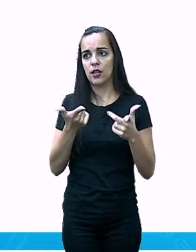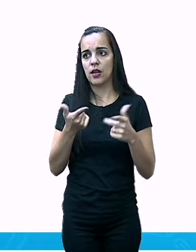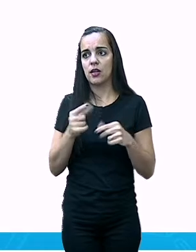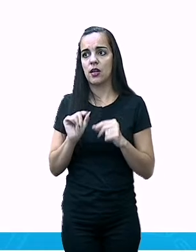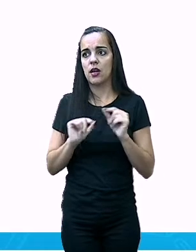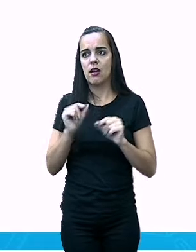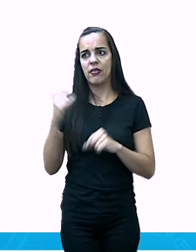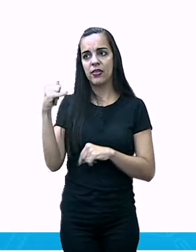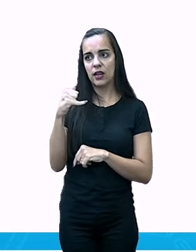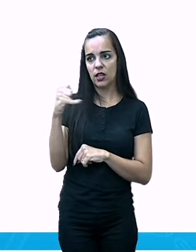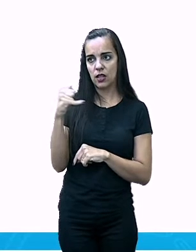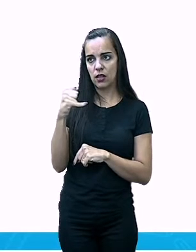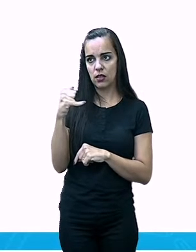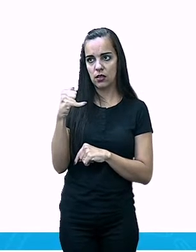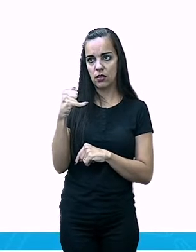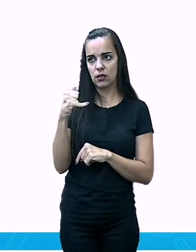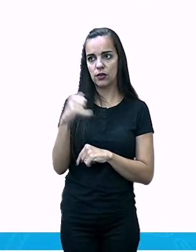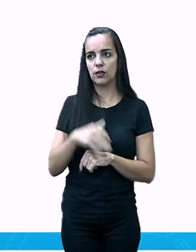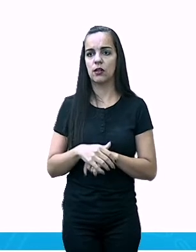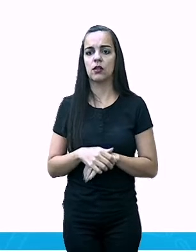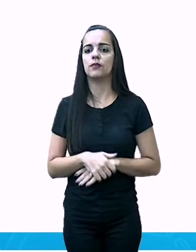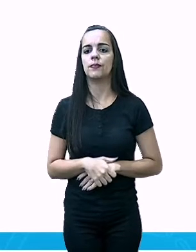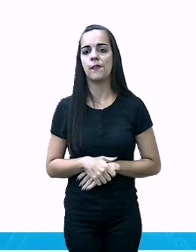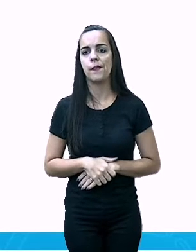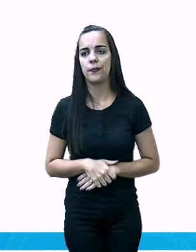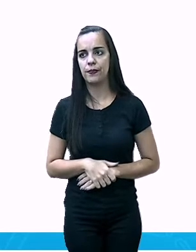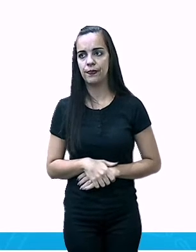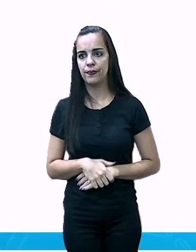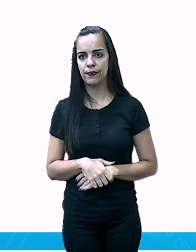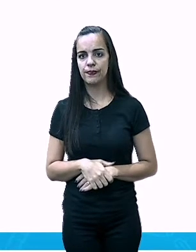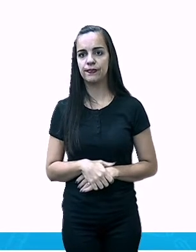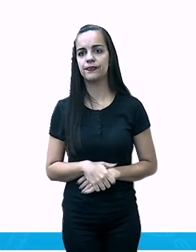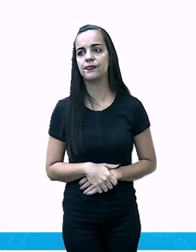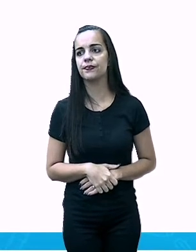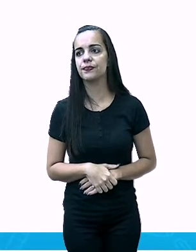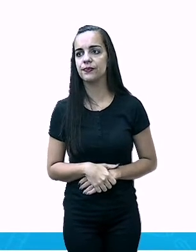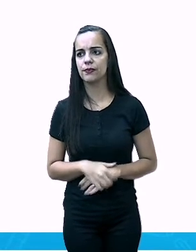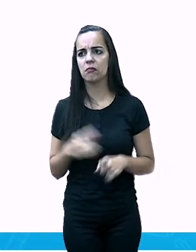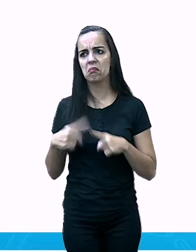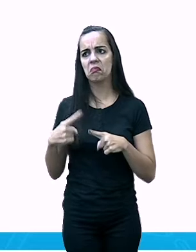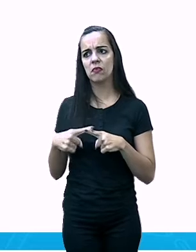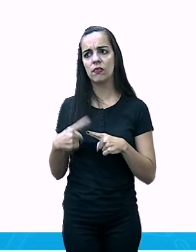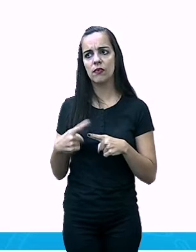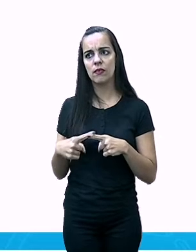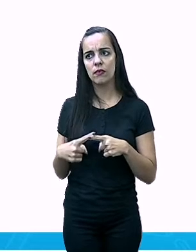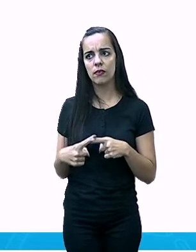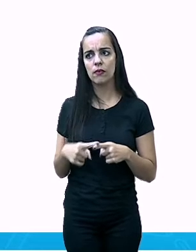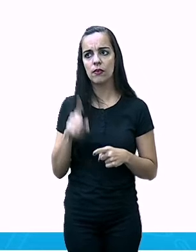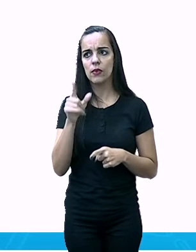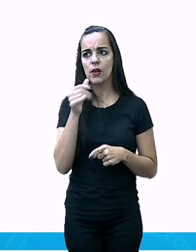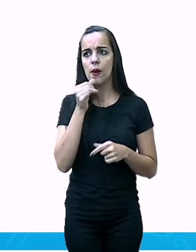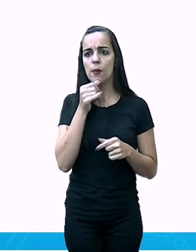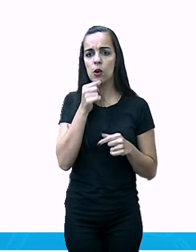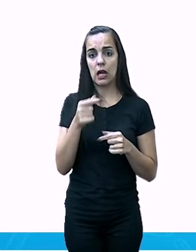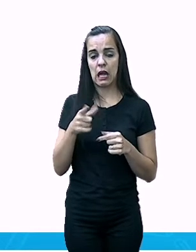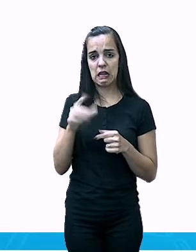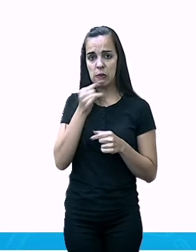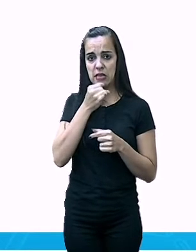quer dizer que não está crescendo. Por quê? Porque está nascendo a menos.